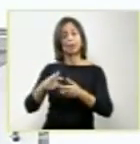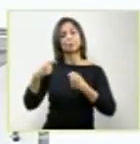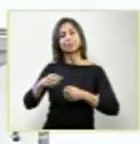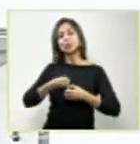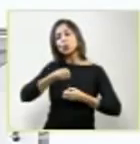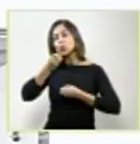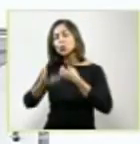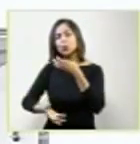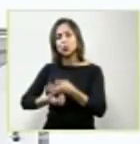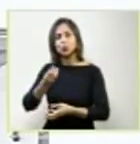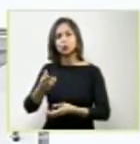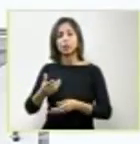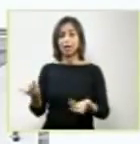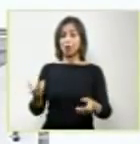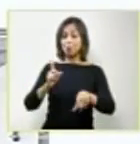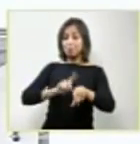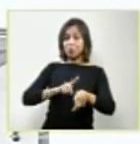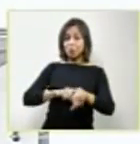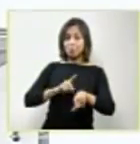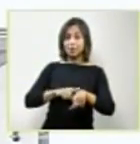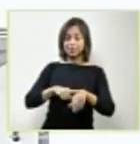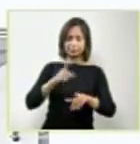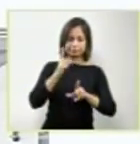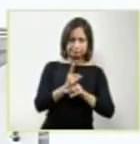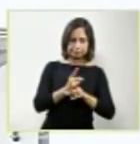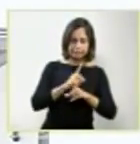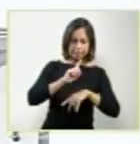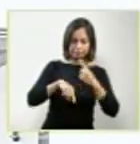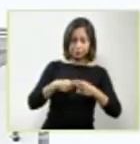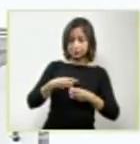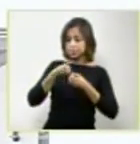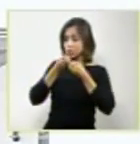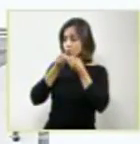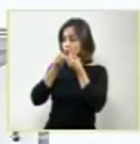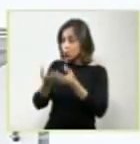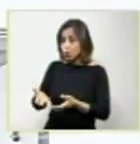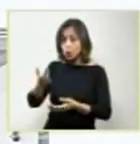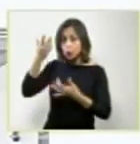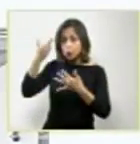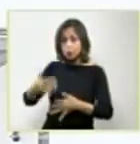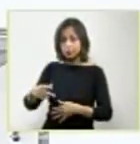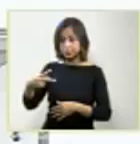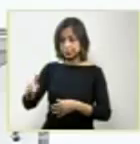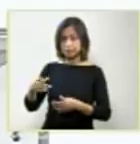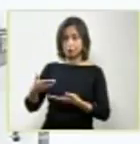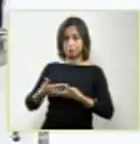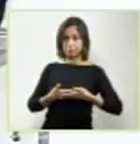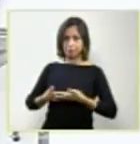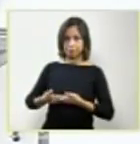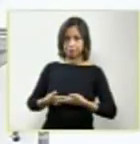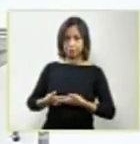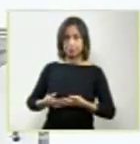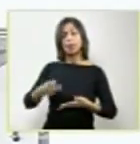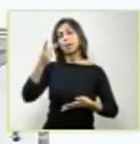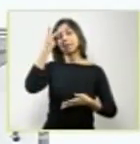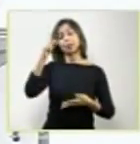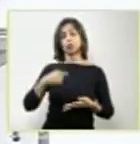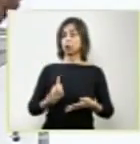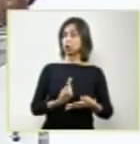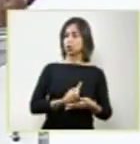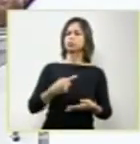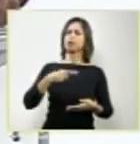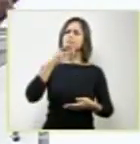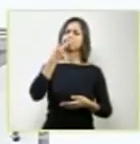em que nós falamos para o paciente que o seu bebê, para nós é um anencefalo, podemos até falar